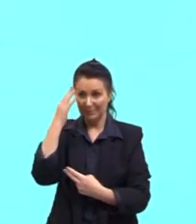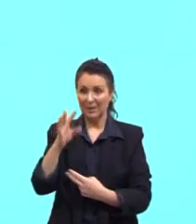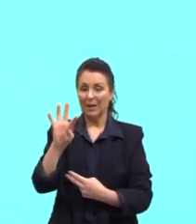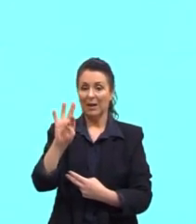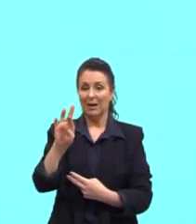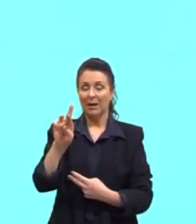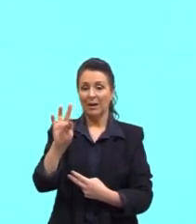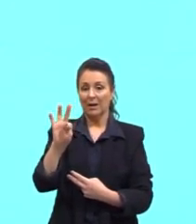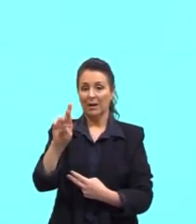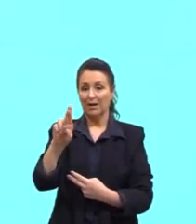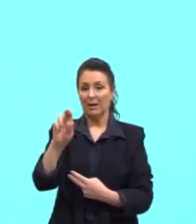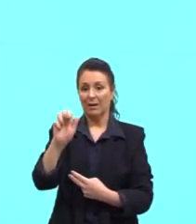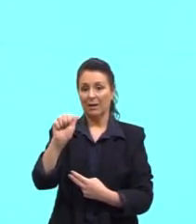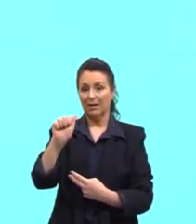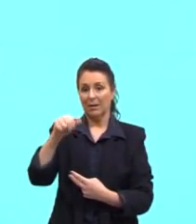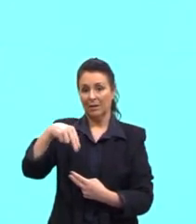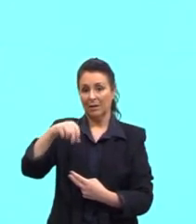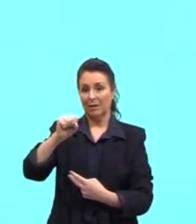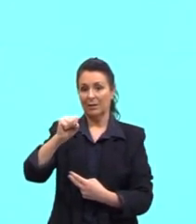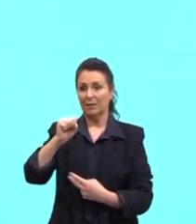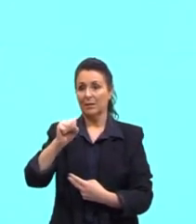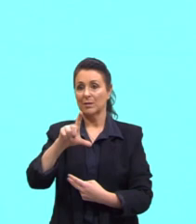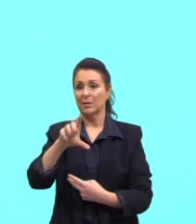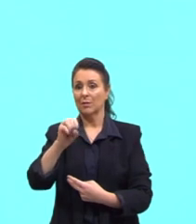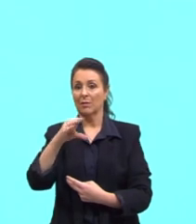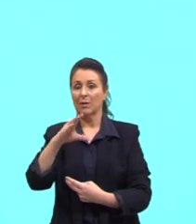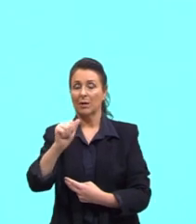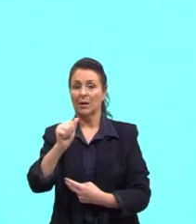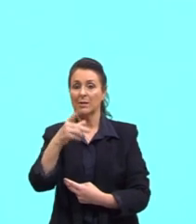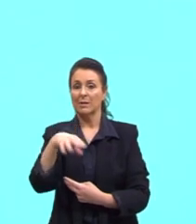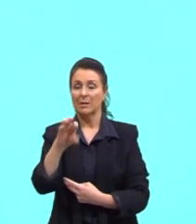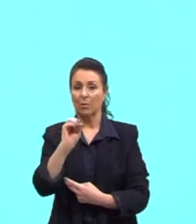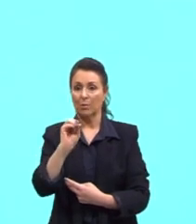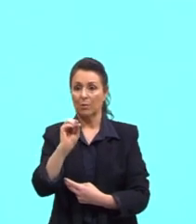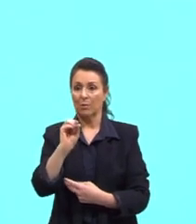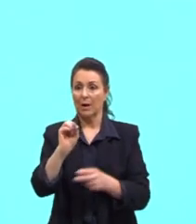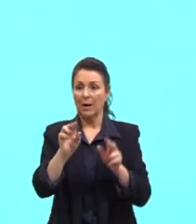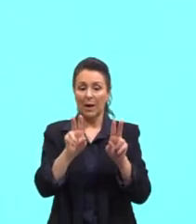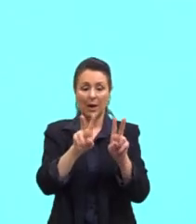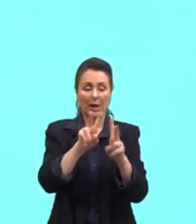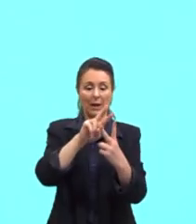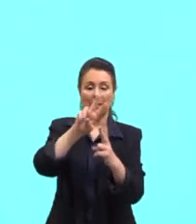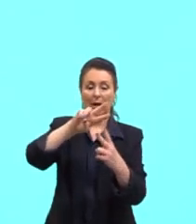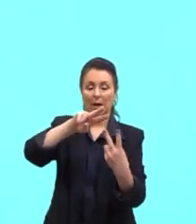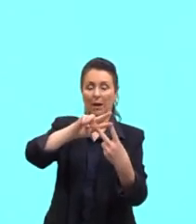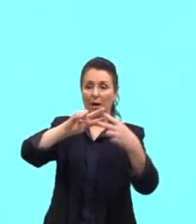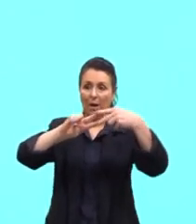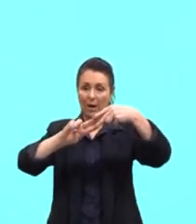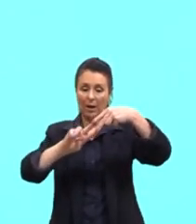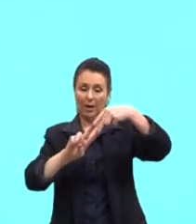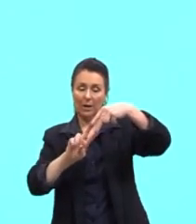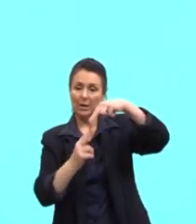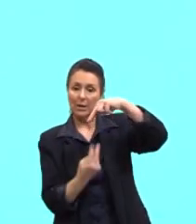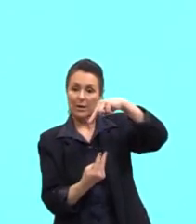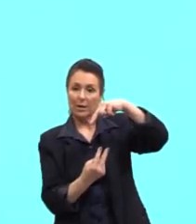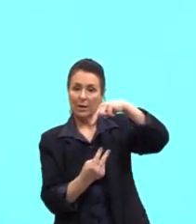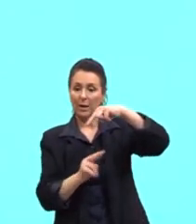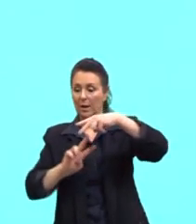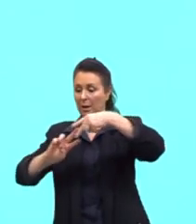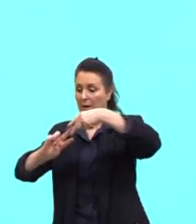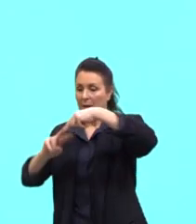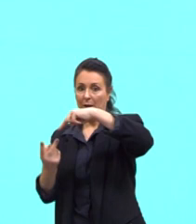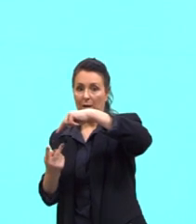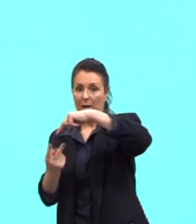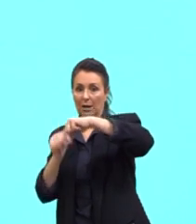Na translocação, é translocado aquela parte do gene. Uma parte vai para a outra. É